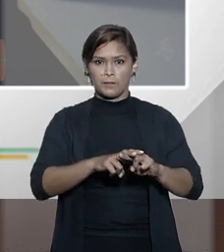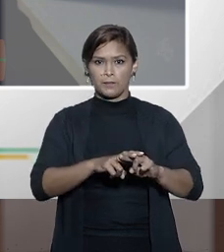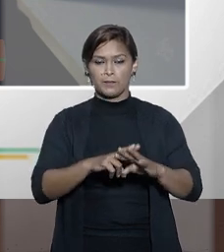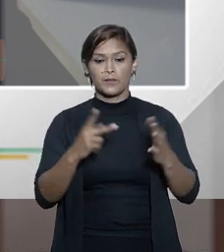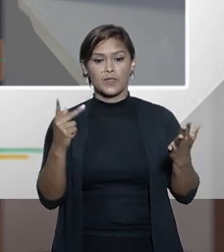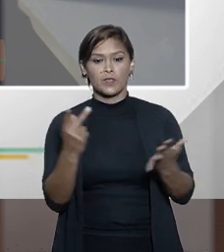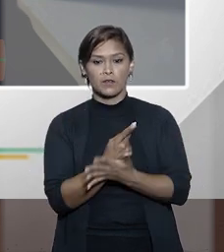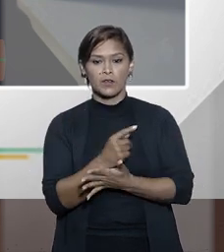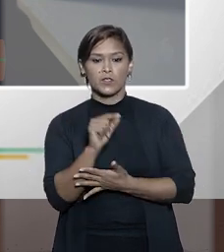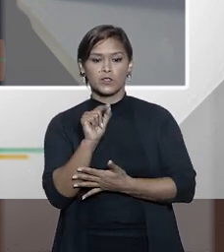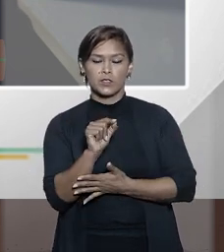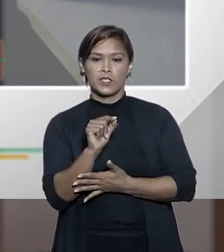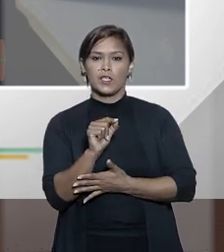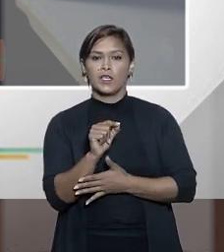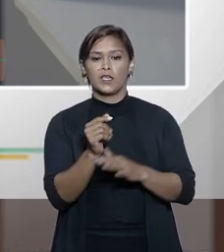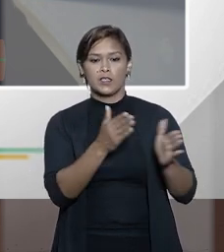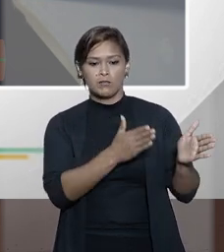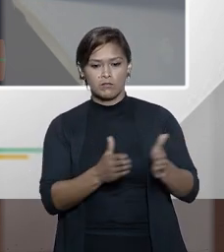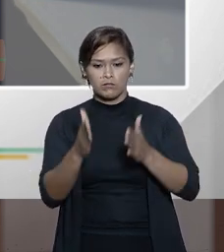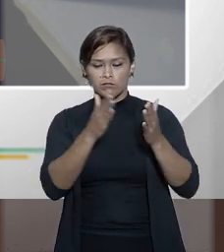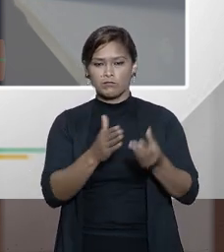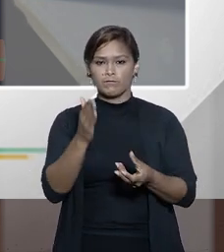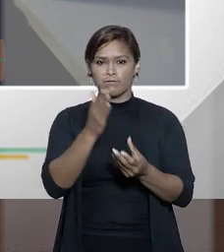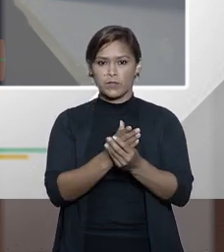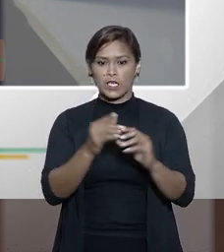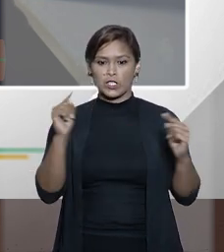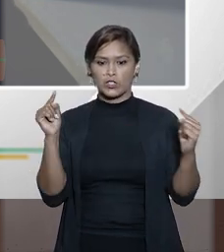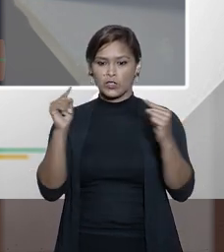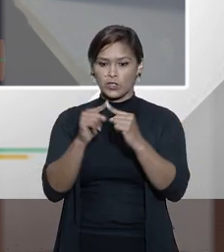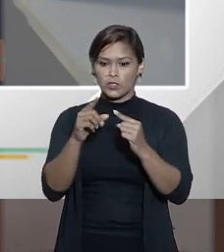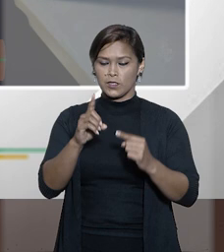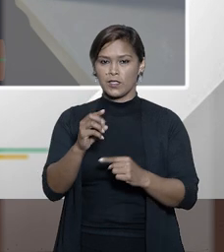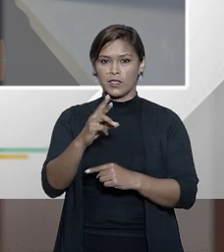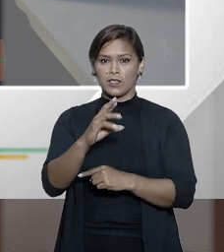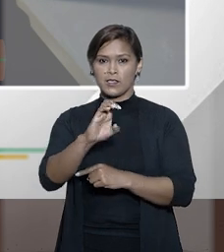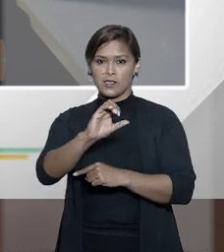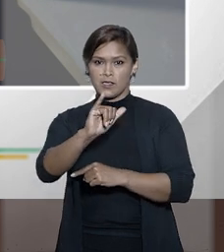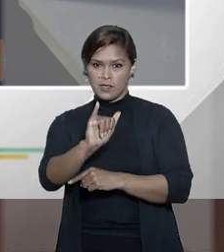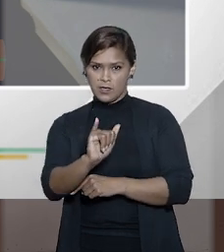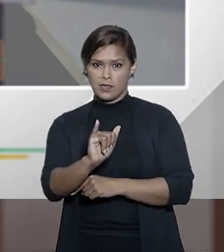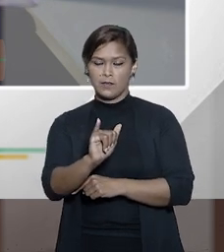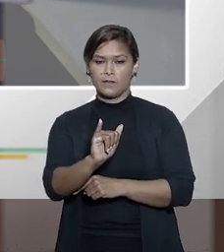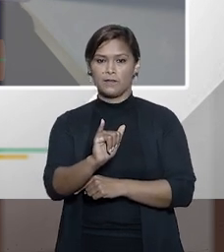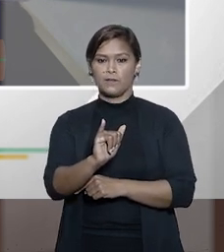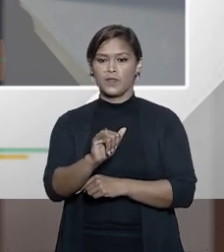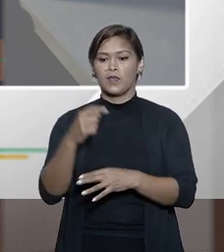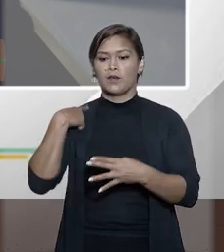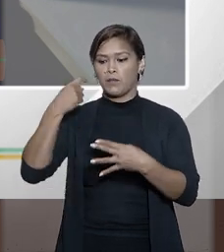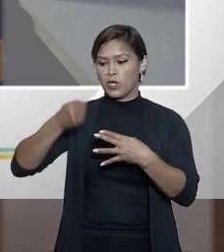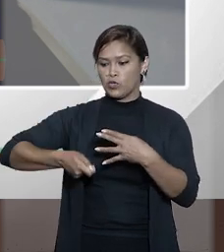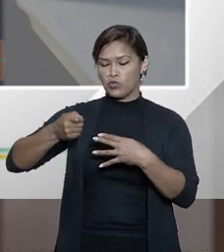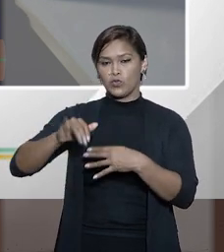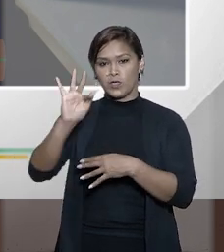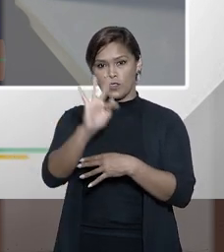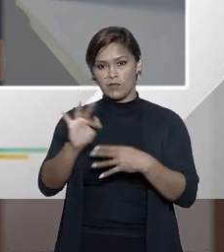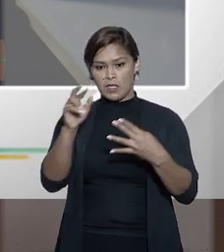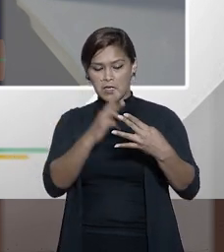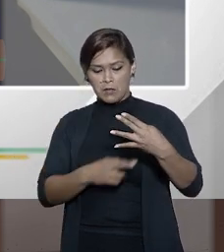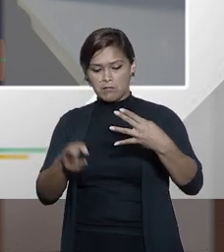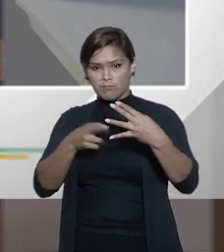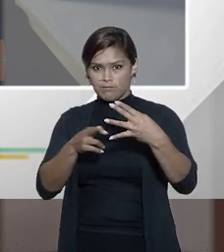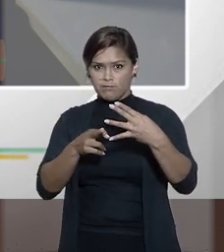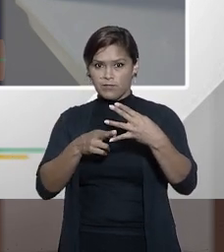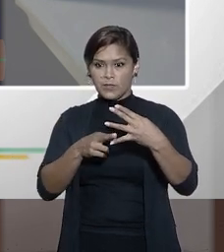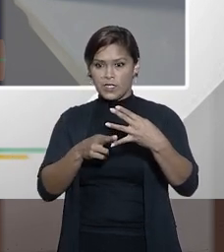o que vai acontecer é que o caso é tramitado diretamente do DRCI para o juiz federal de primeira instância